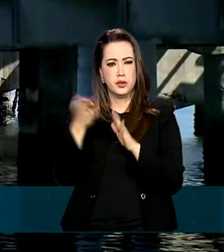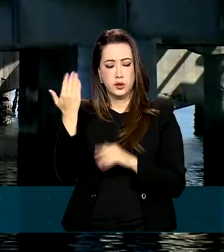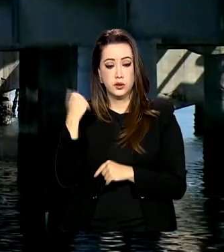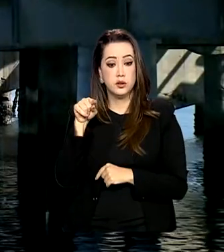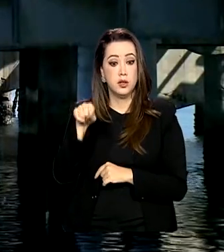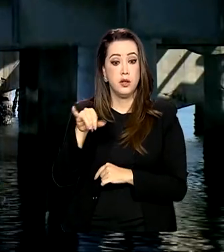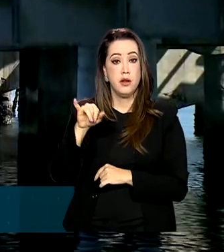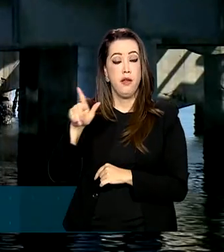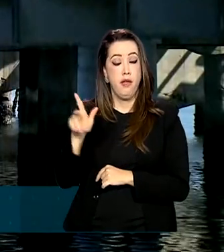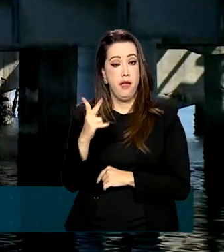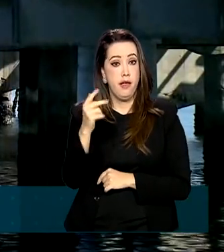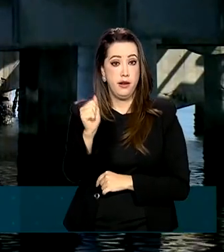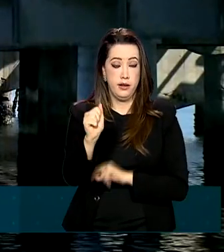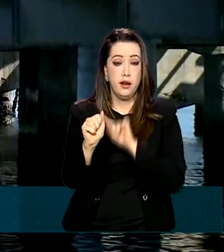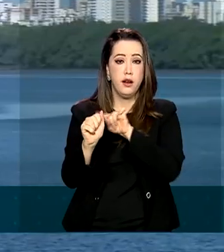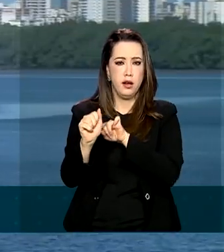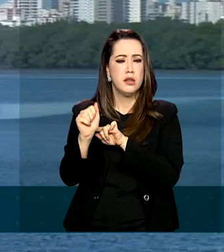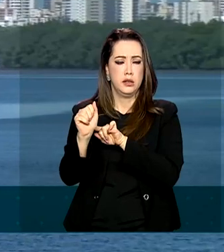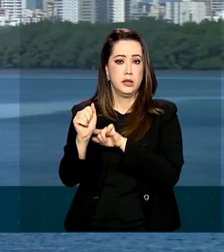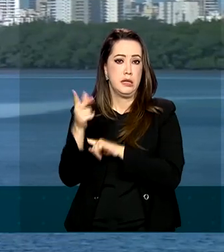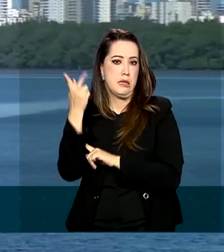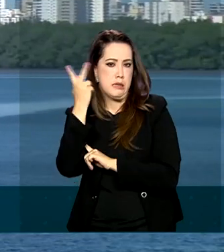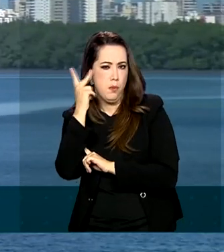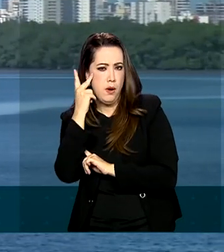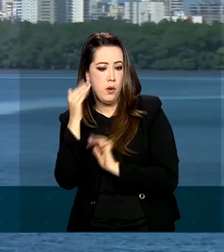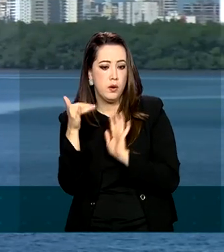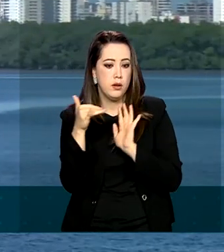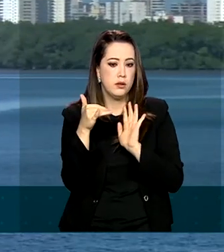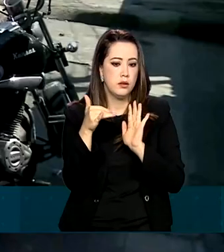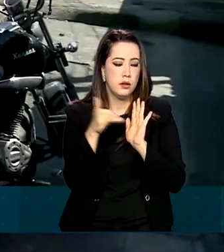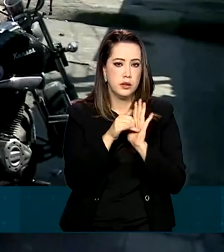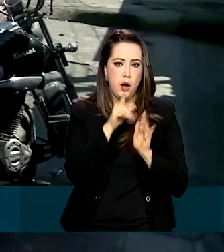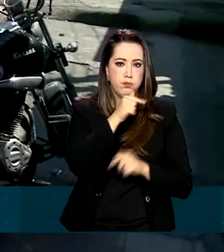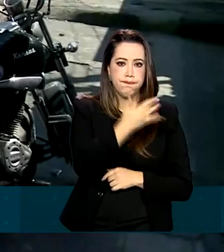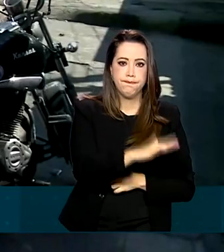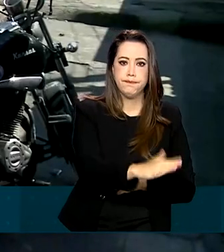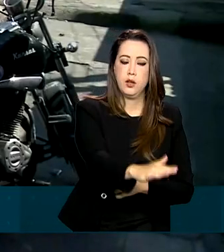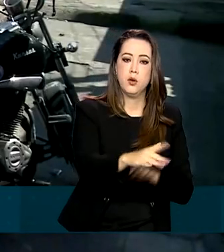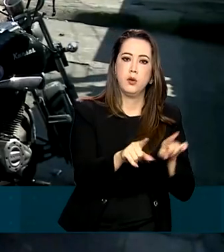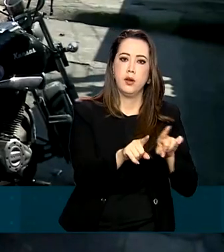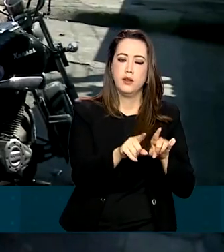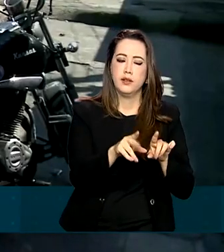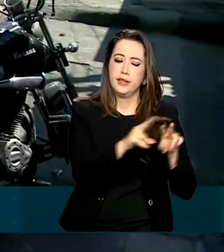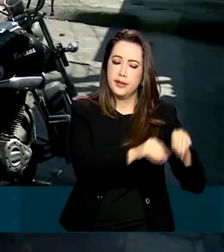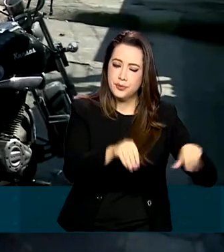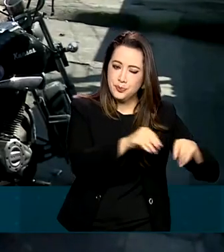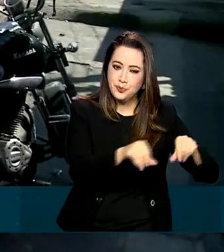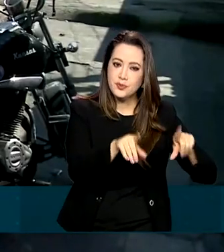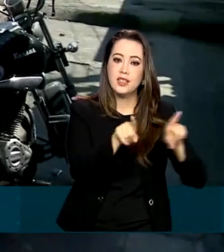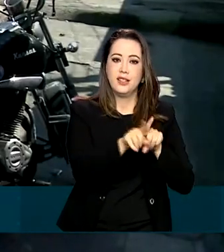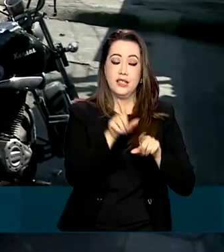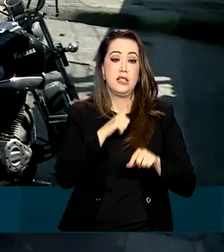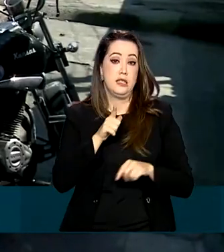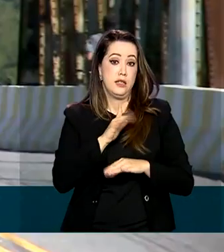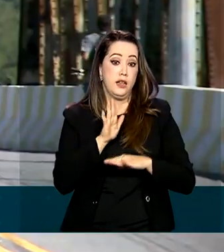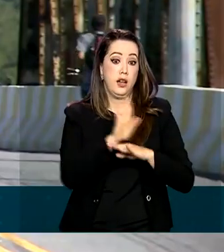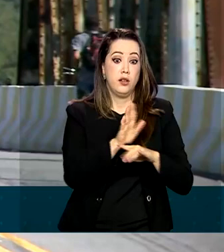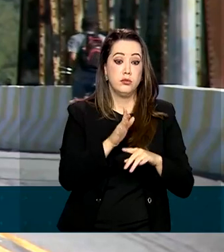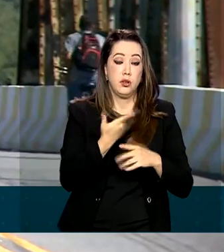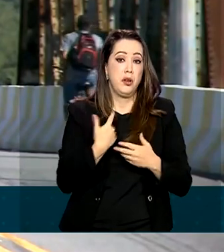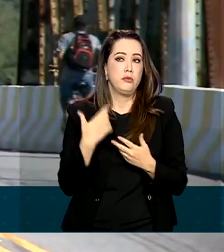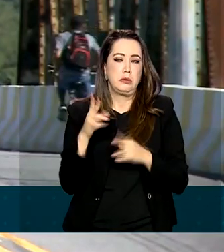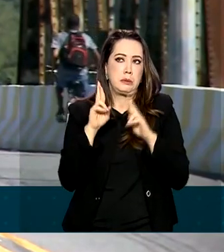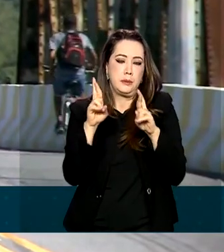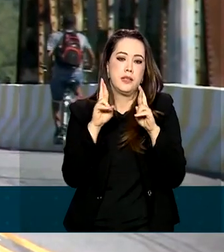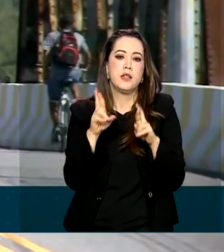liga a ilha de São Vicente, no litoral paulista, ao continente. Ele está contando com a reforma completa da estrutura para